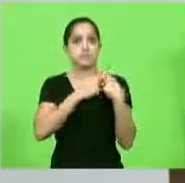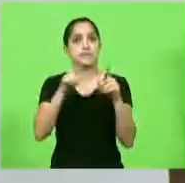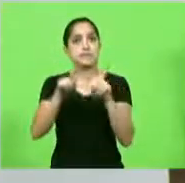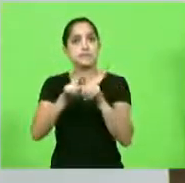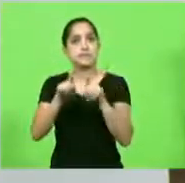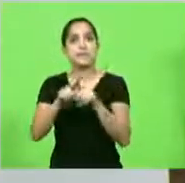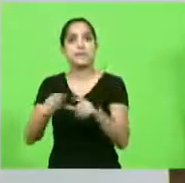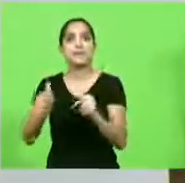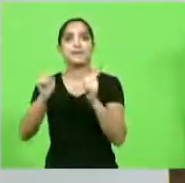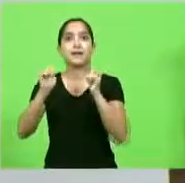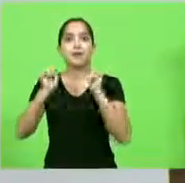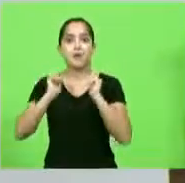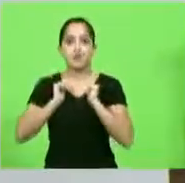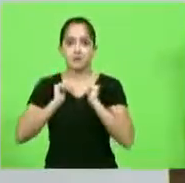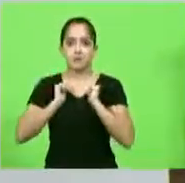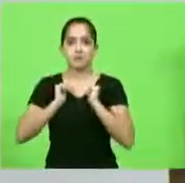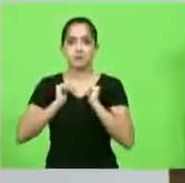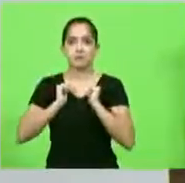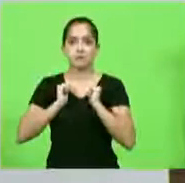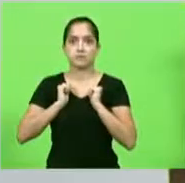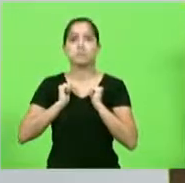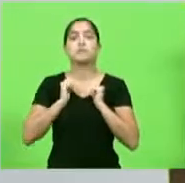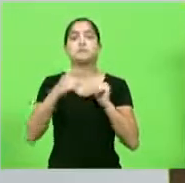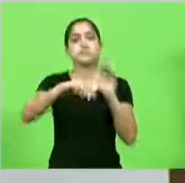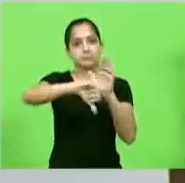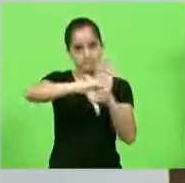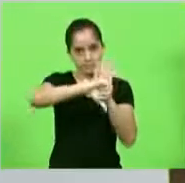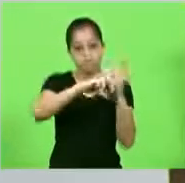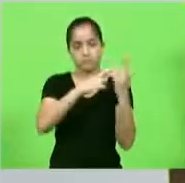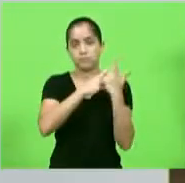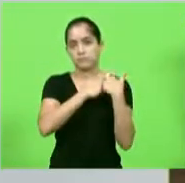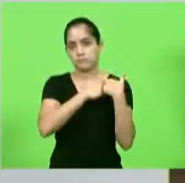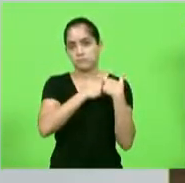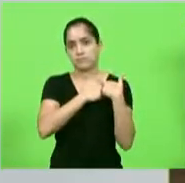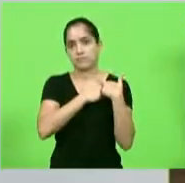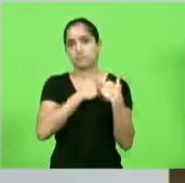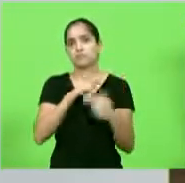omissão. Isso são crimes de responsabilidade.